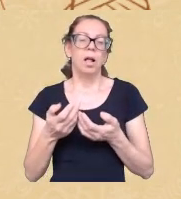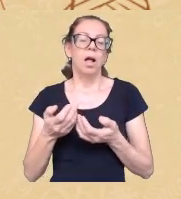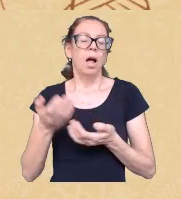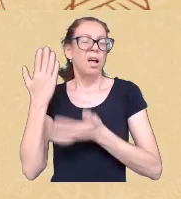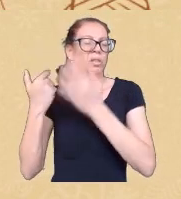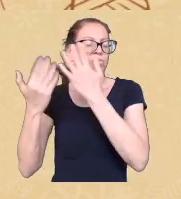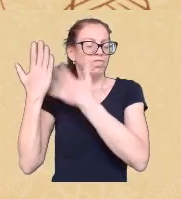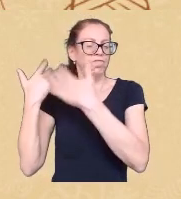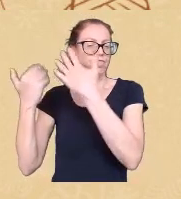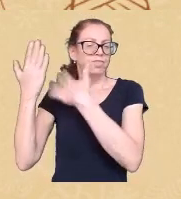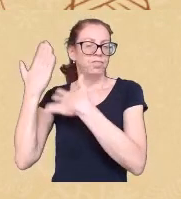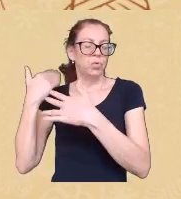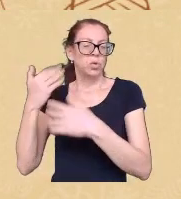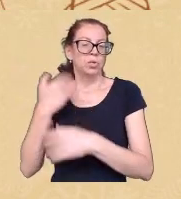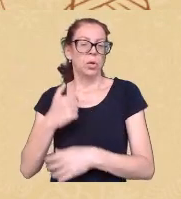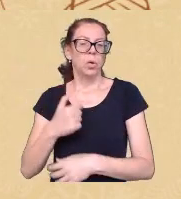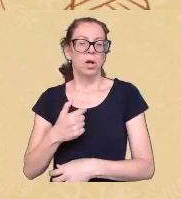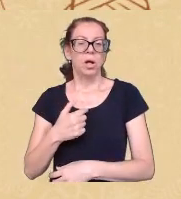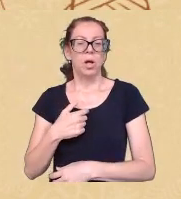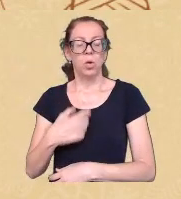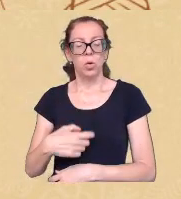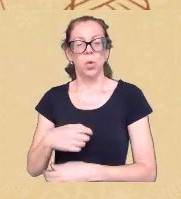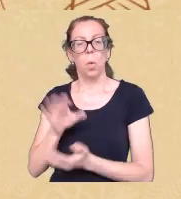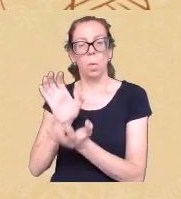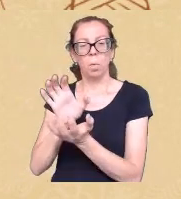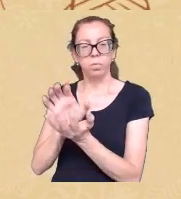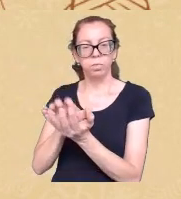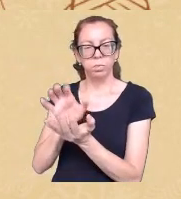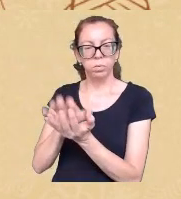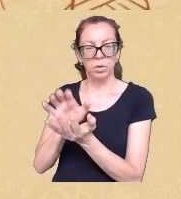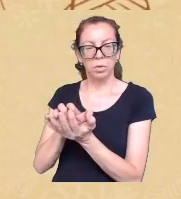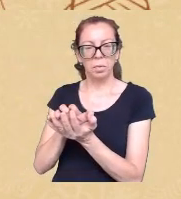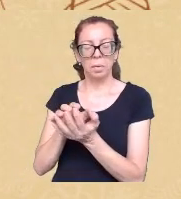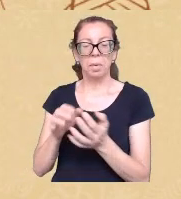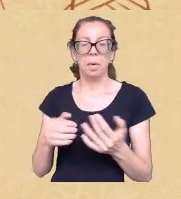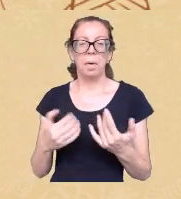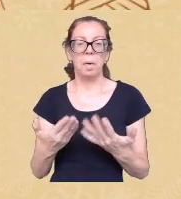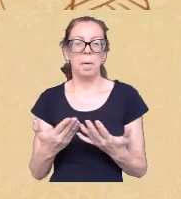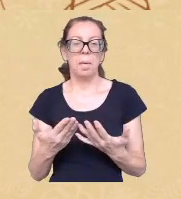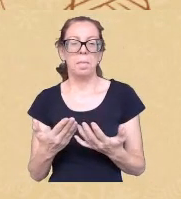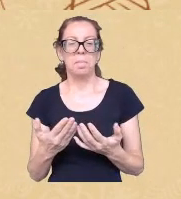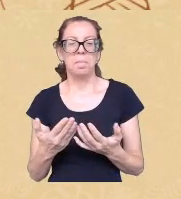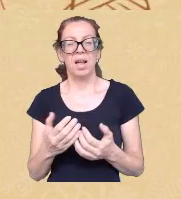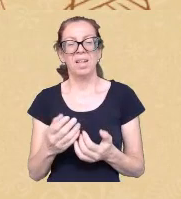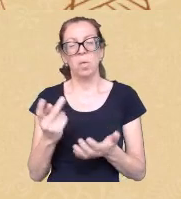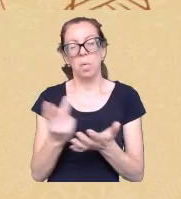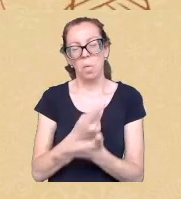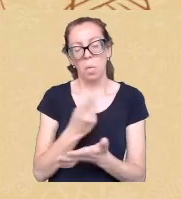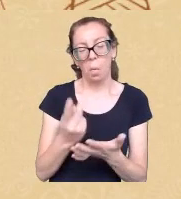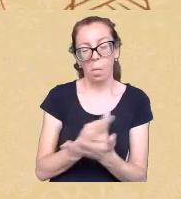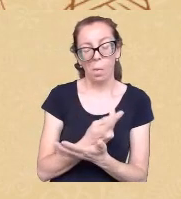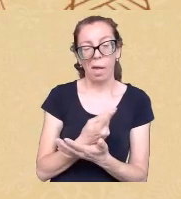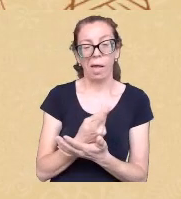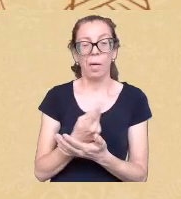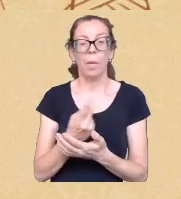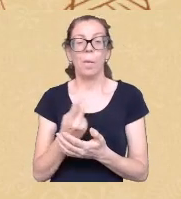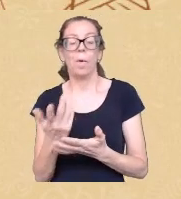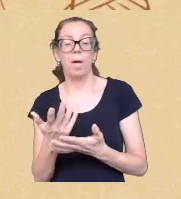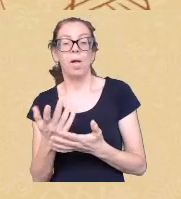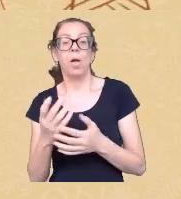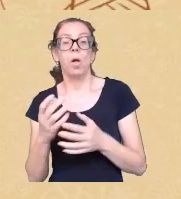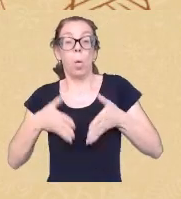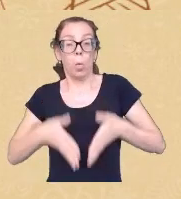sou pernambucana hoje mas por um erro de percurso eu nasci em São Paulo e em São